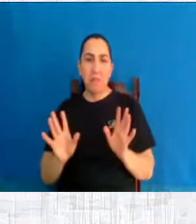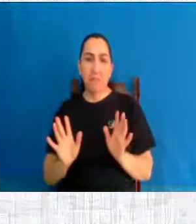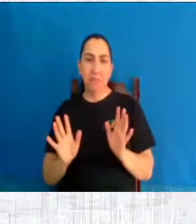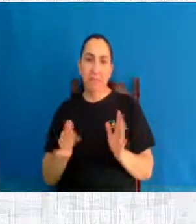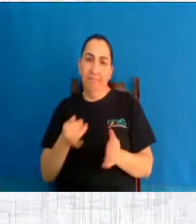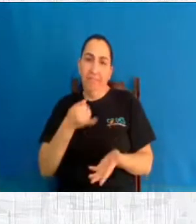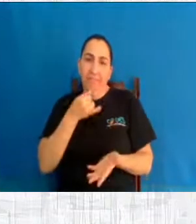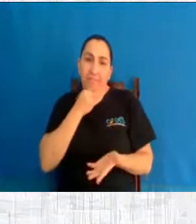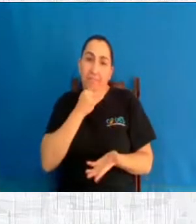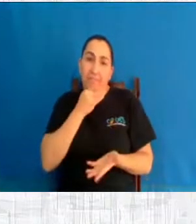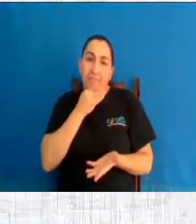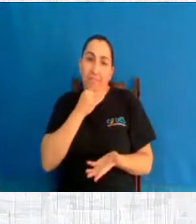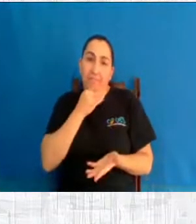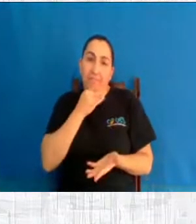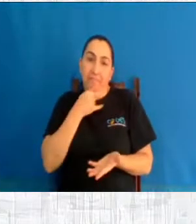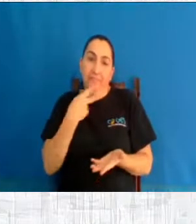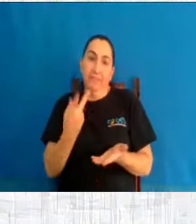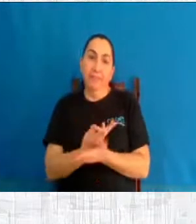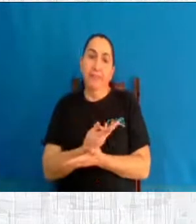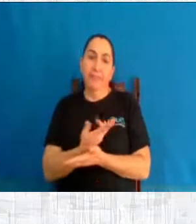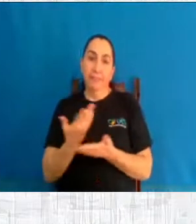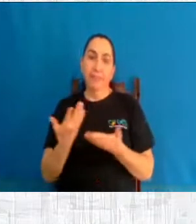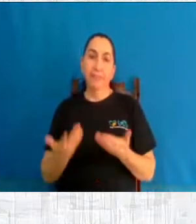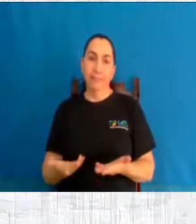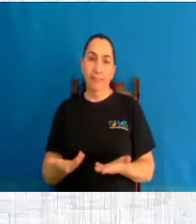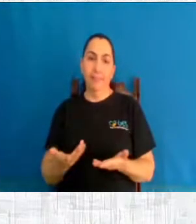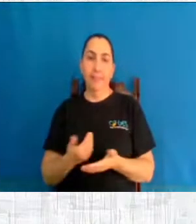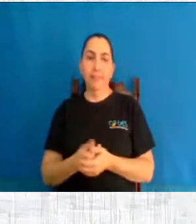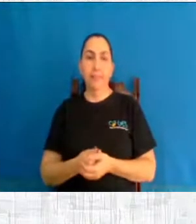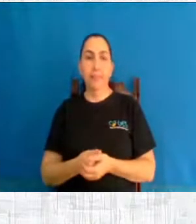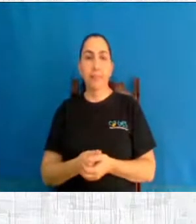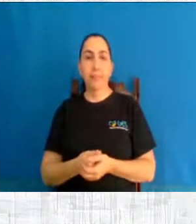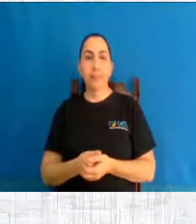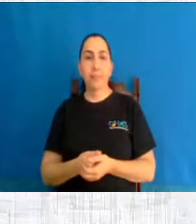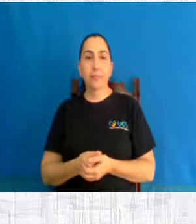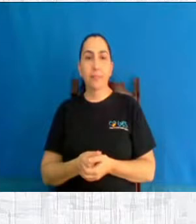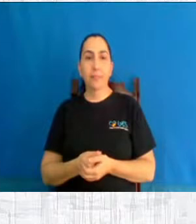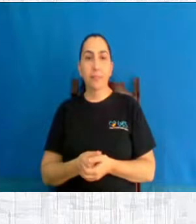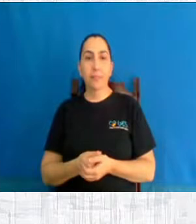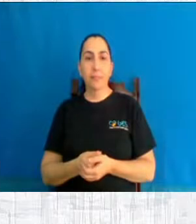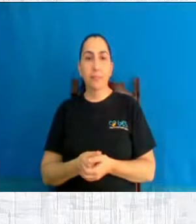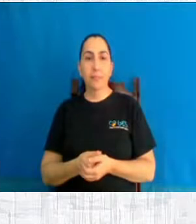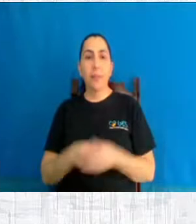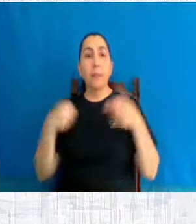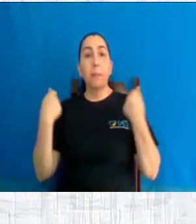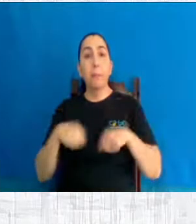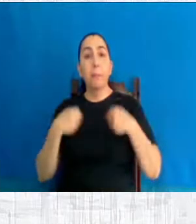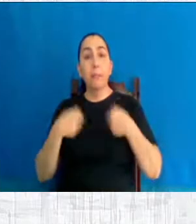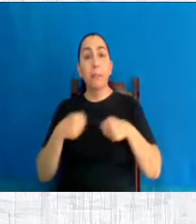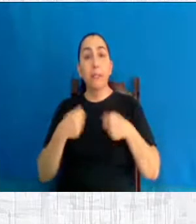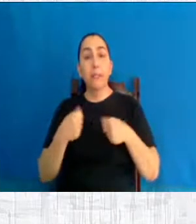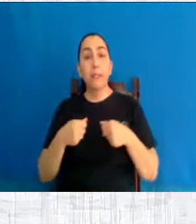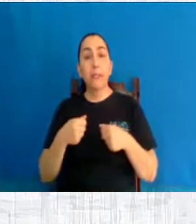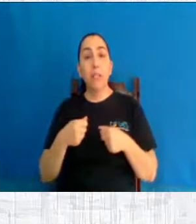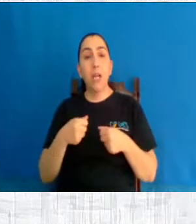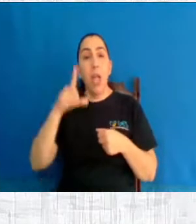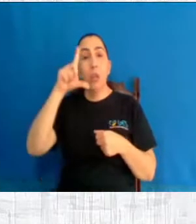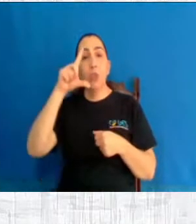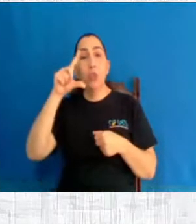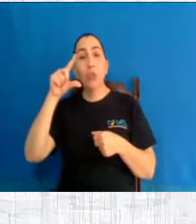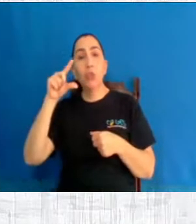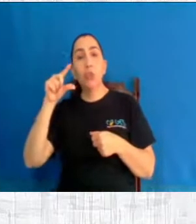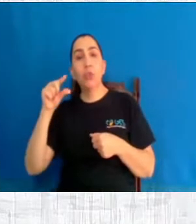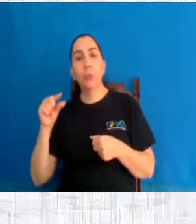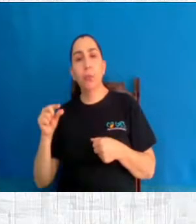Infelizmente, é assim, não é? O ideal é que não tivesse nenhuma busca. Ah, não, nós precisamos diminuir a taxa na totalidade. Você sabe o que está